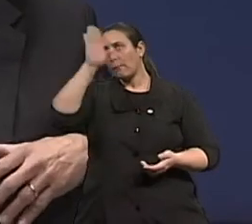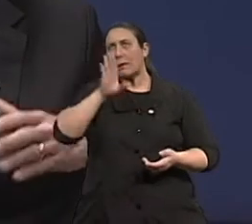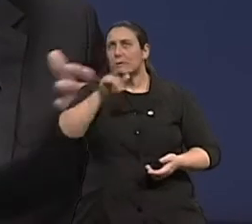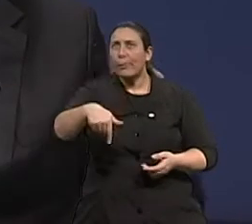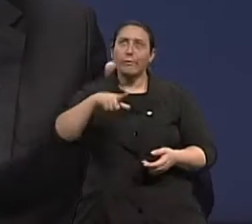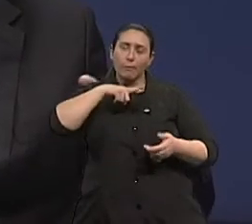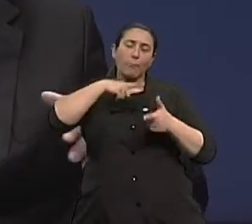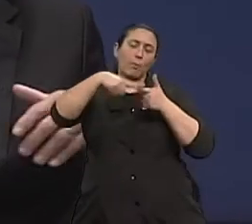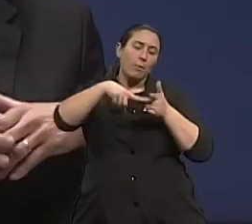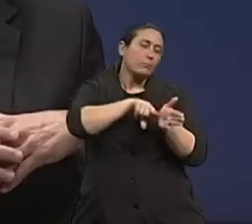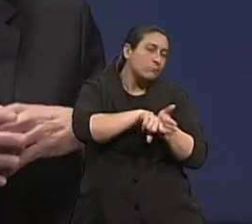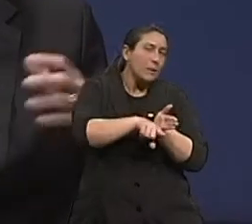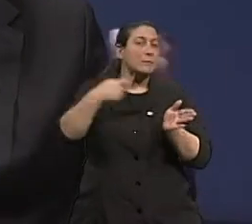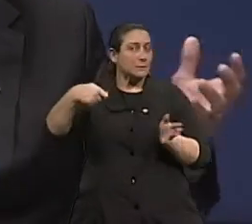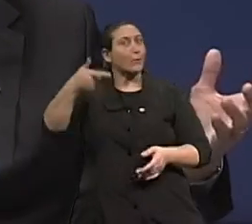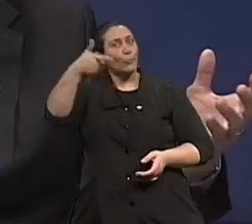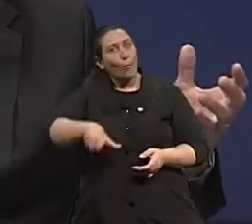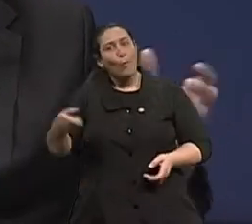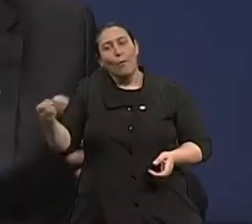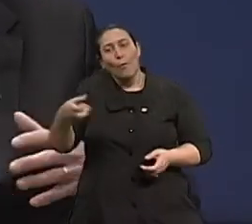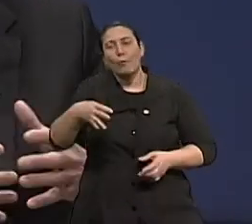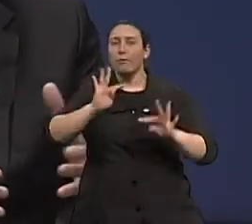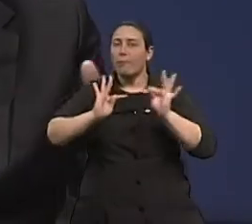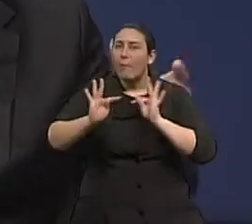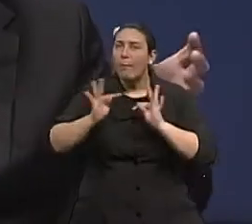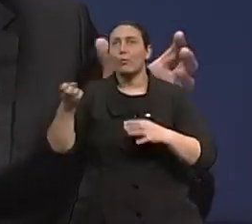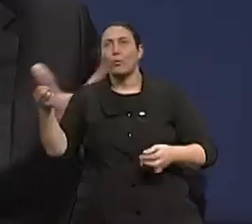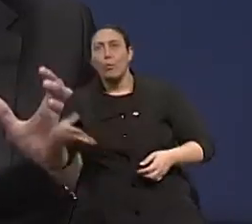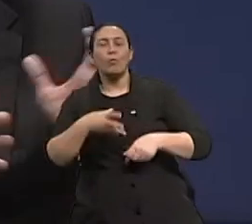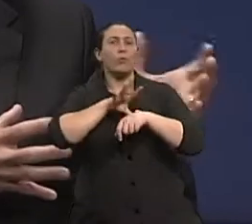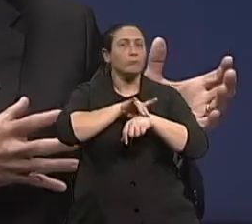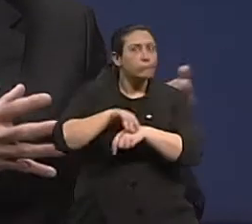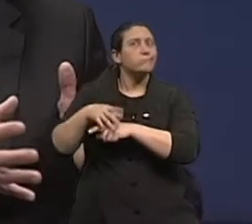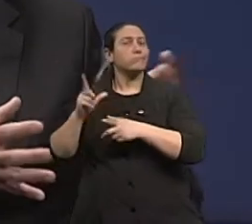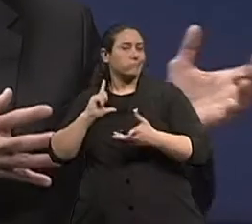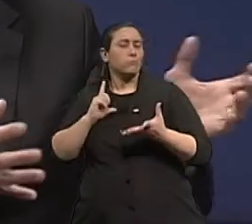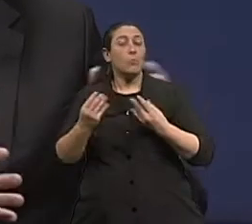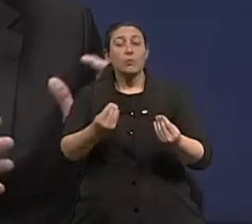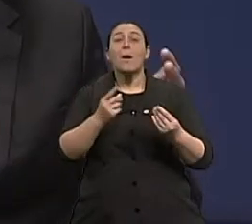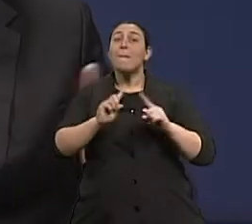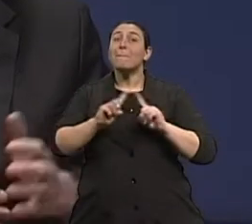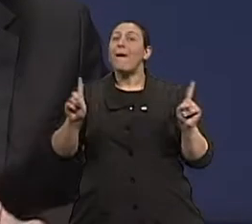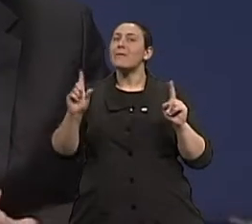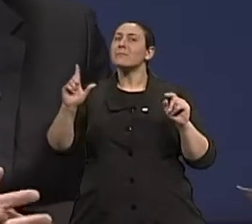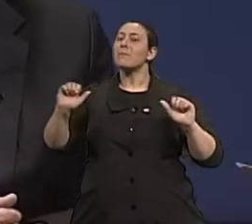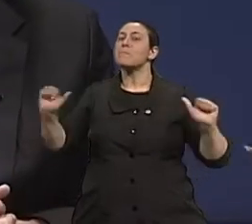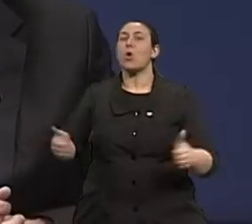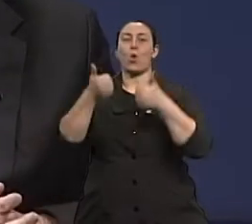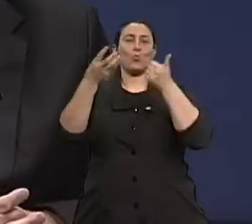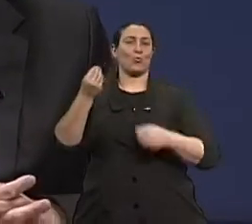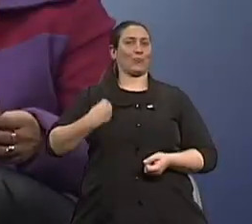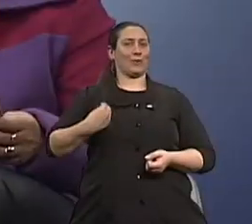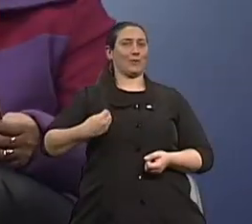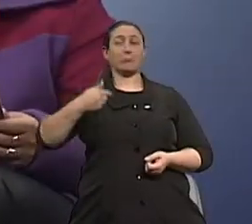Enfim, novos exames, novos tratamentos. Isso também proporcionou essa expectativa de vida de 75 anos de